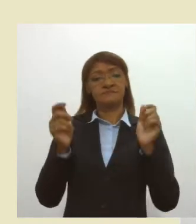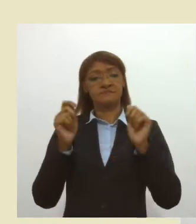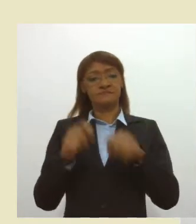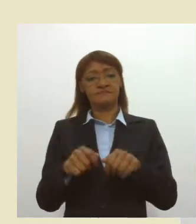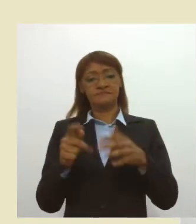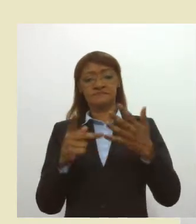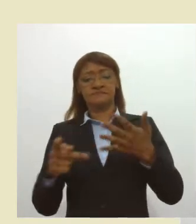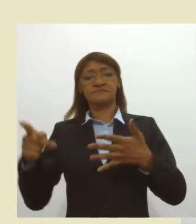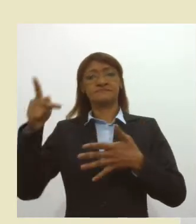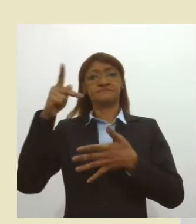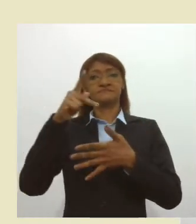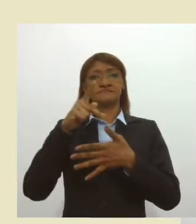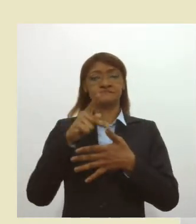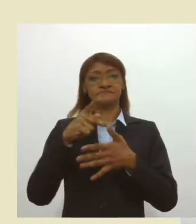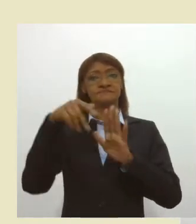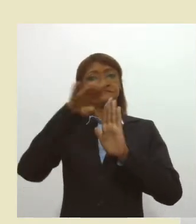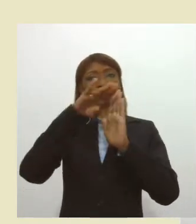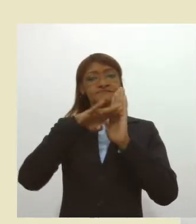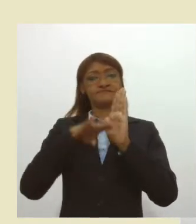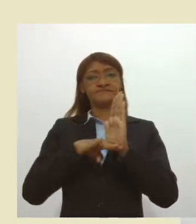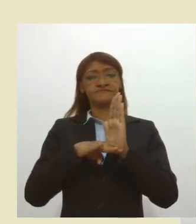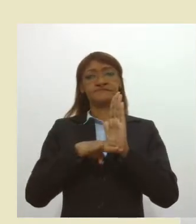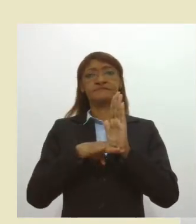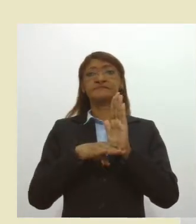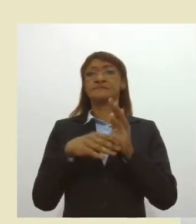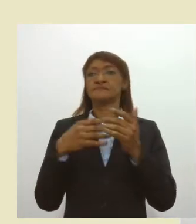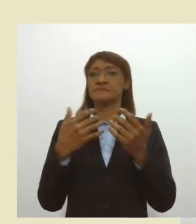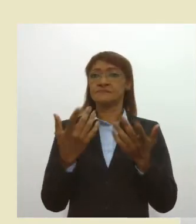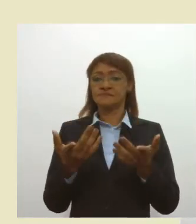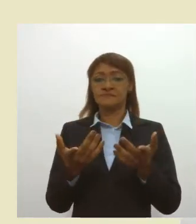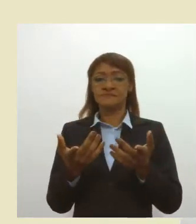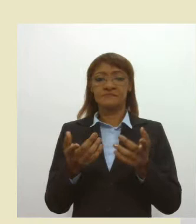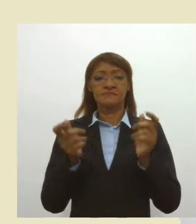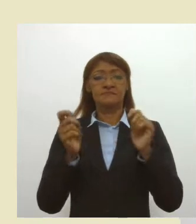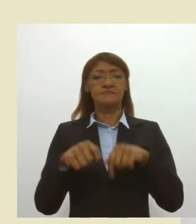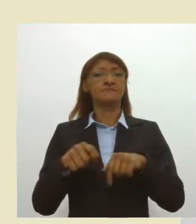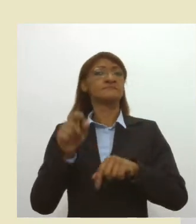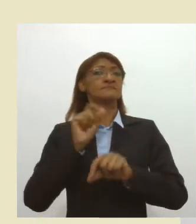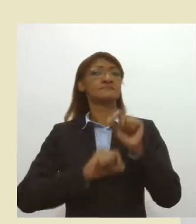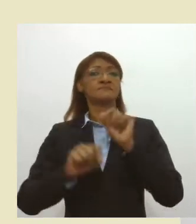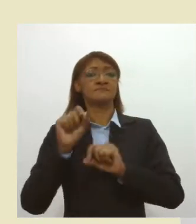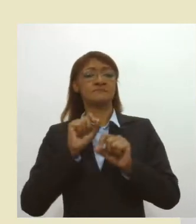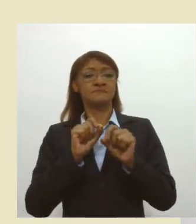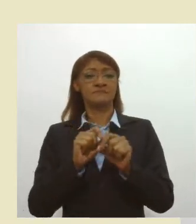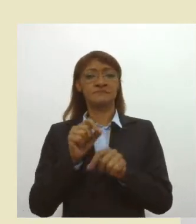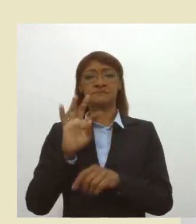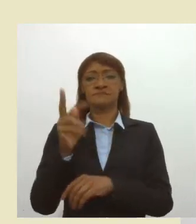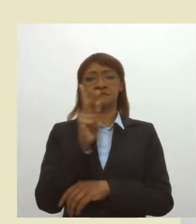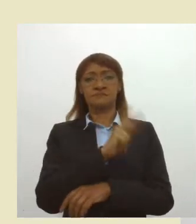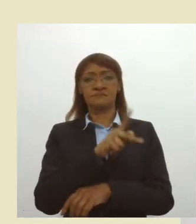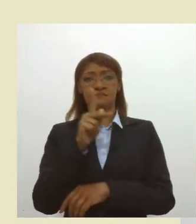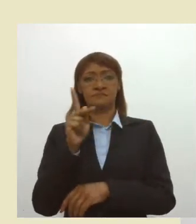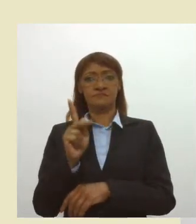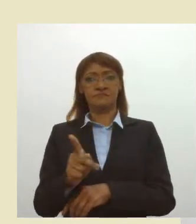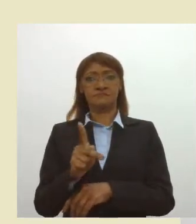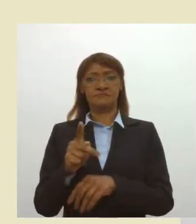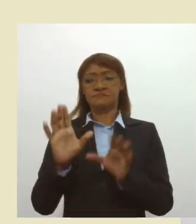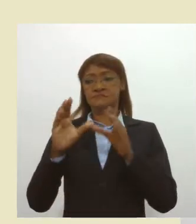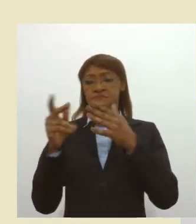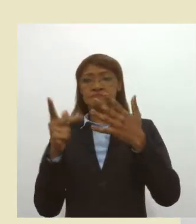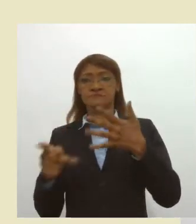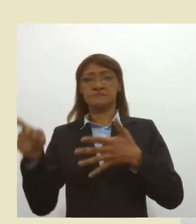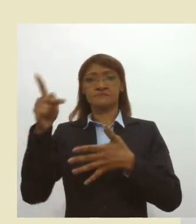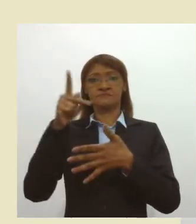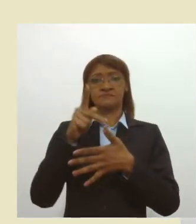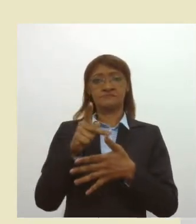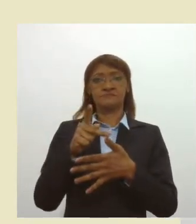prioridade no Plano Nacional de Imunização e que há essa possibilidade de que os professores entrem no grupo prioritário.